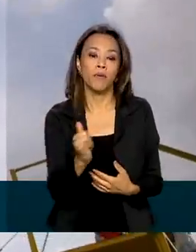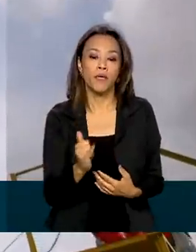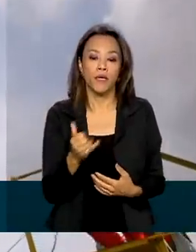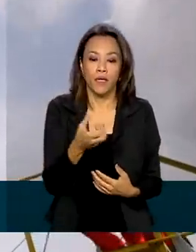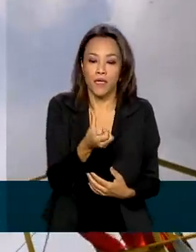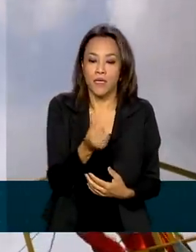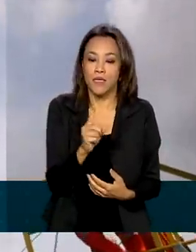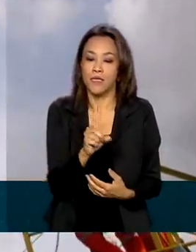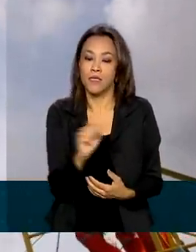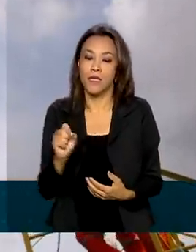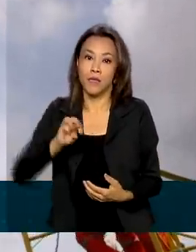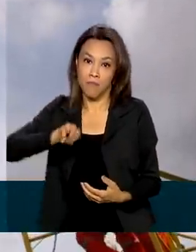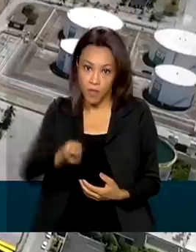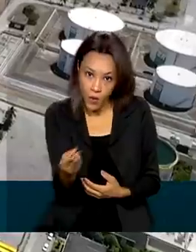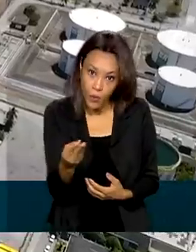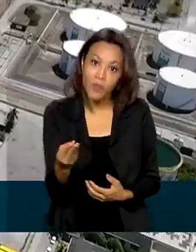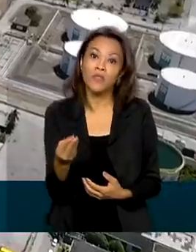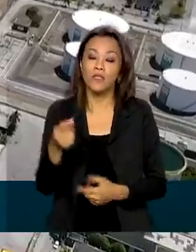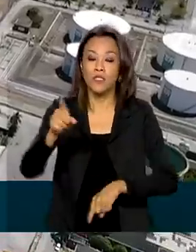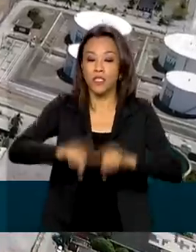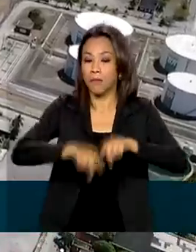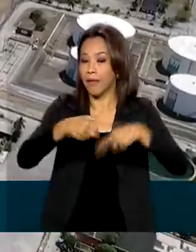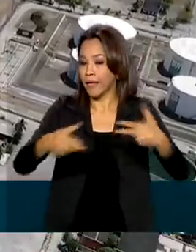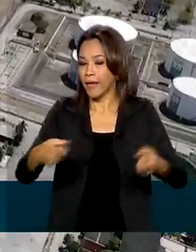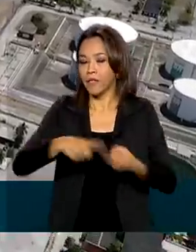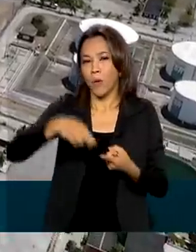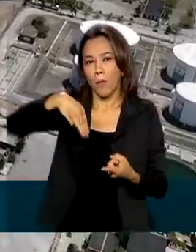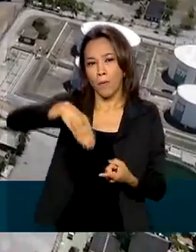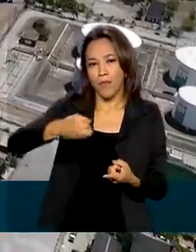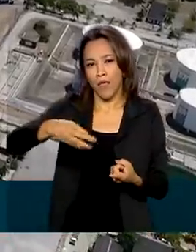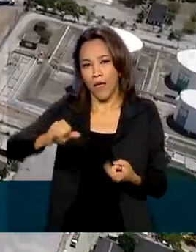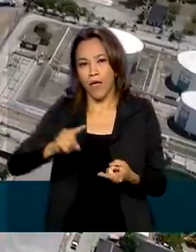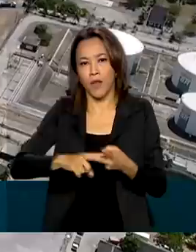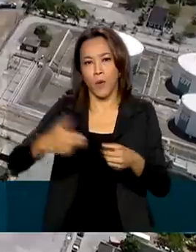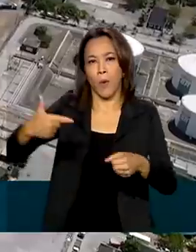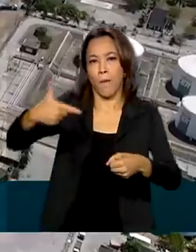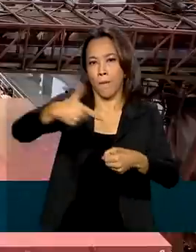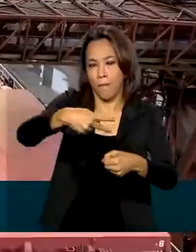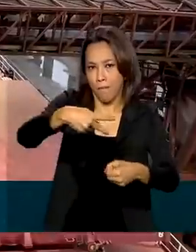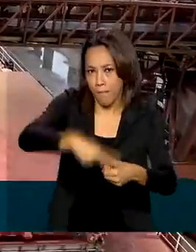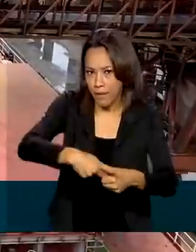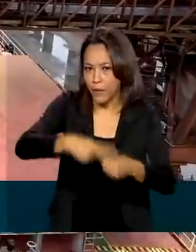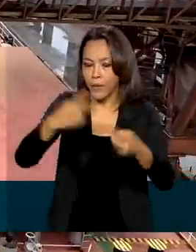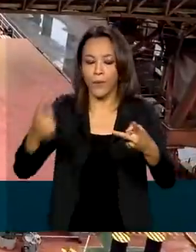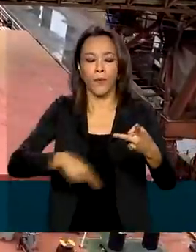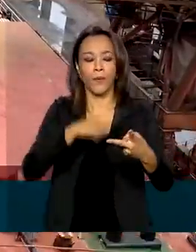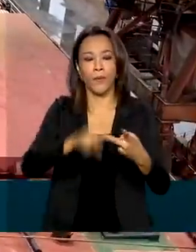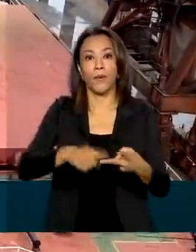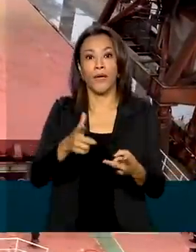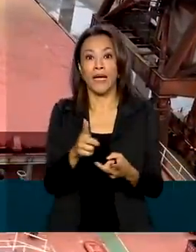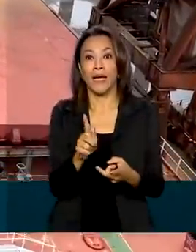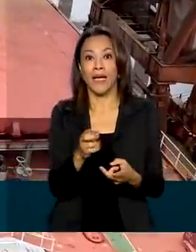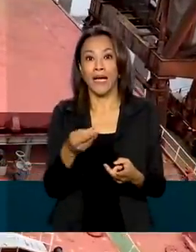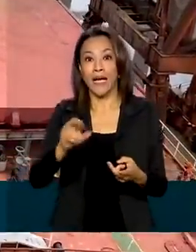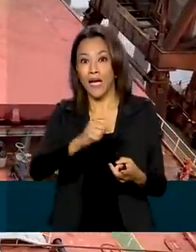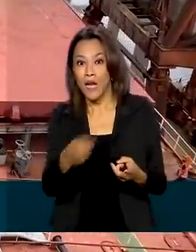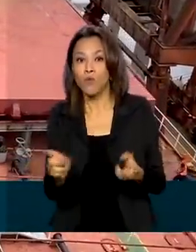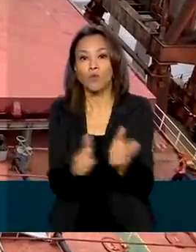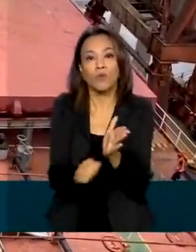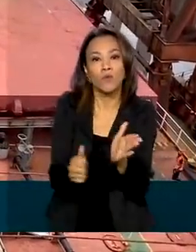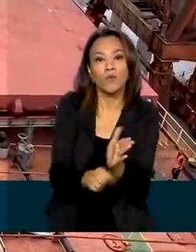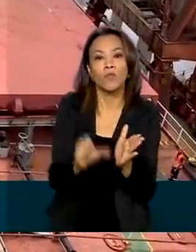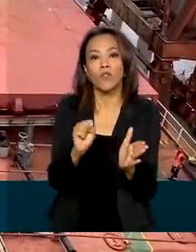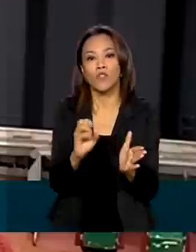100 milhões de toneladas de produtos, como minério de ferro, petróleo e derivados, além de grãos como soja e milho.